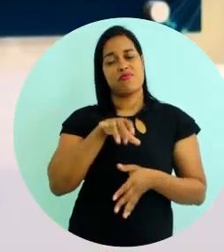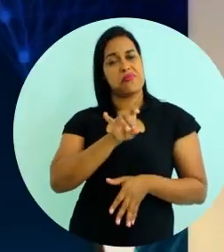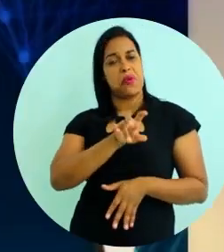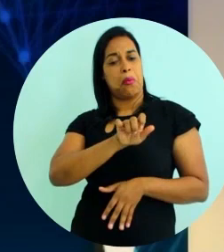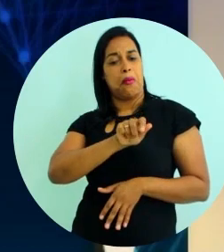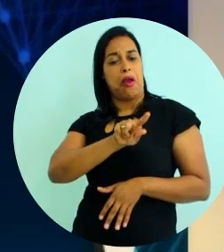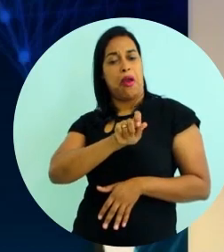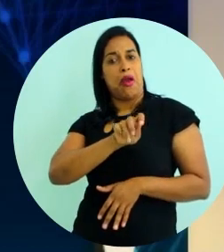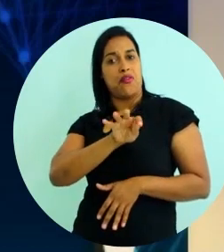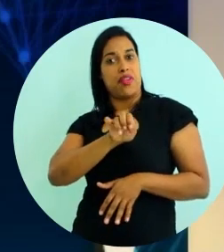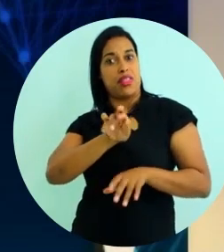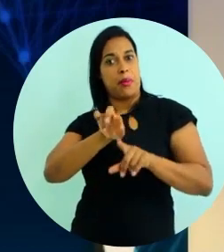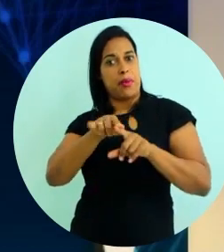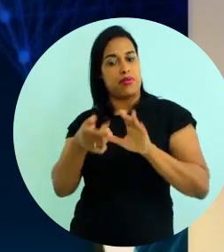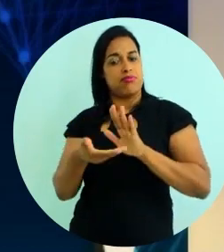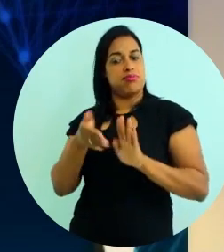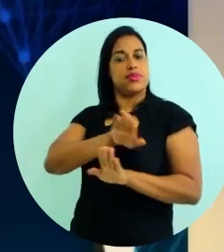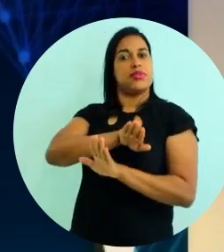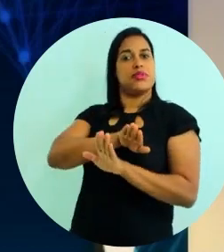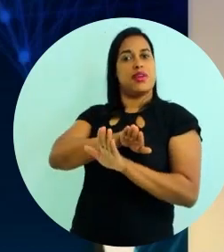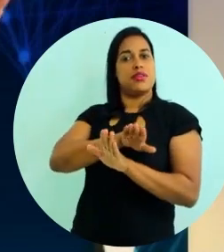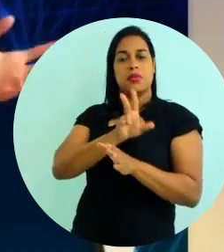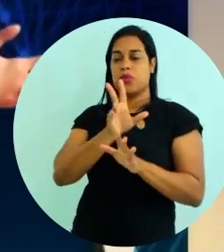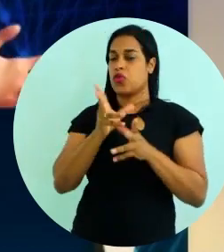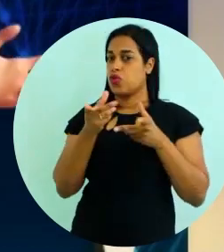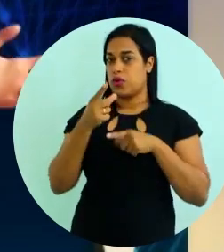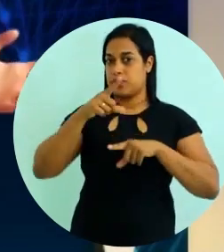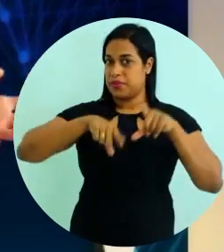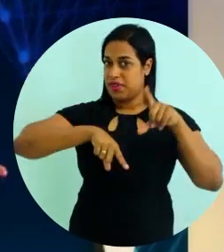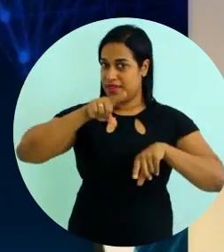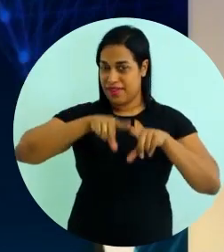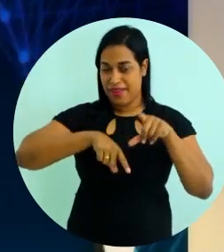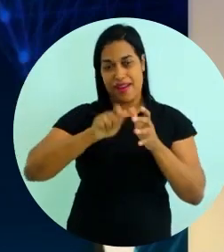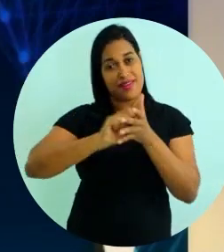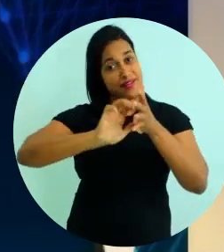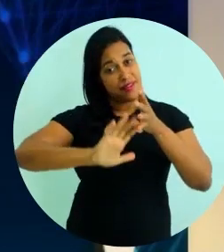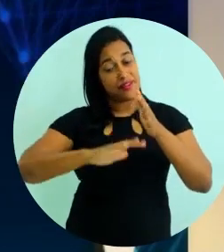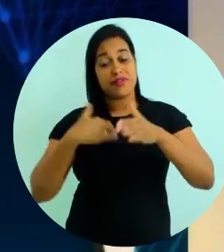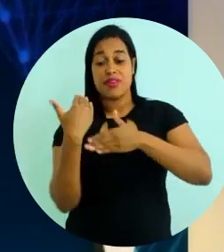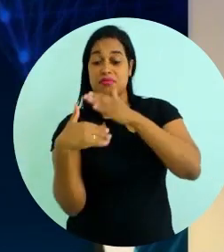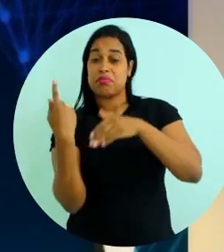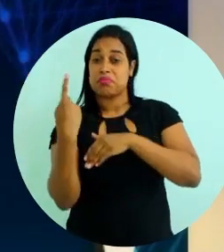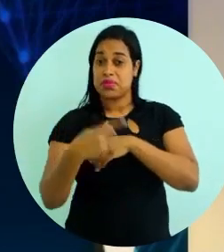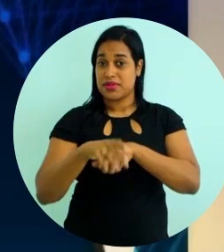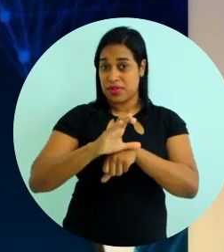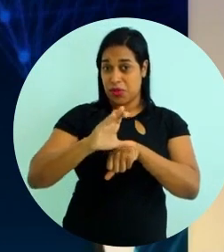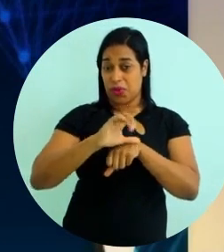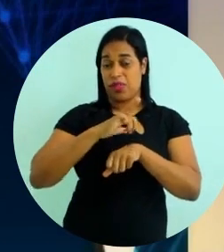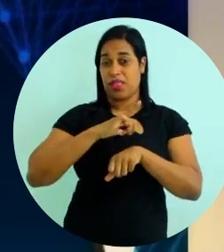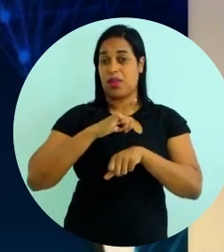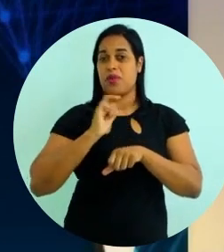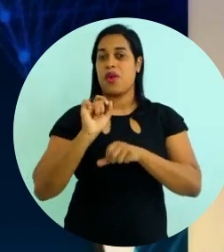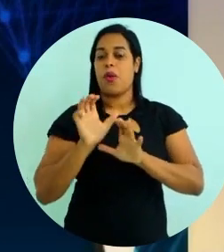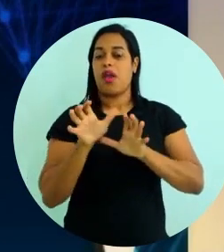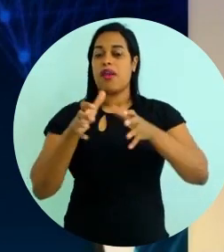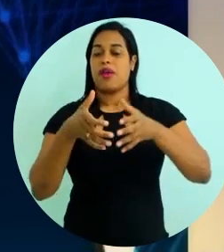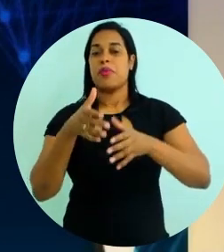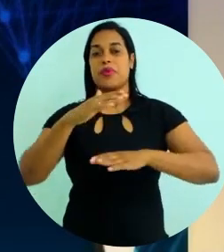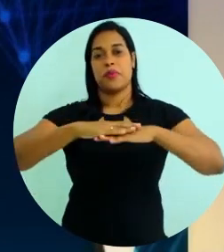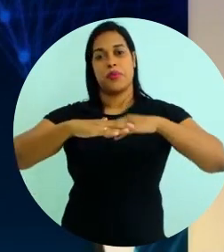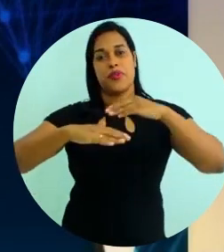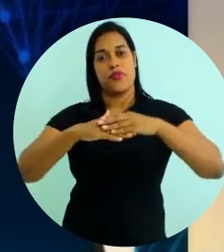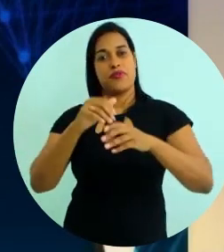avatar. Mas por trás de mim e de todos os materiais e atividades desenvolvidos para esse curso, existe uma equipe de